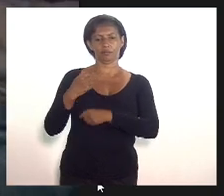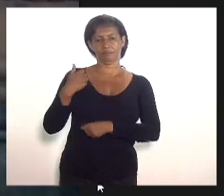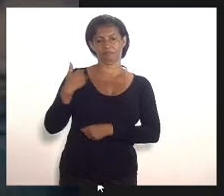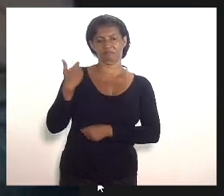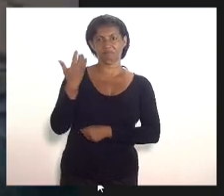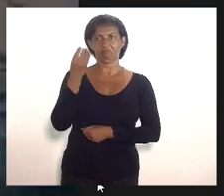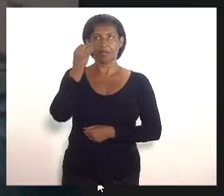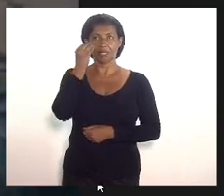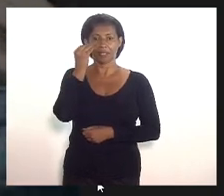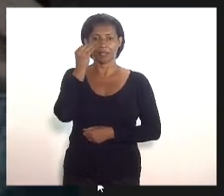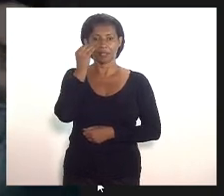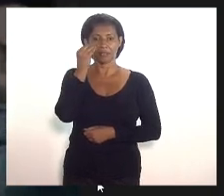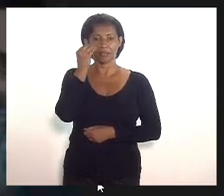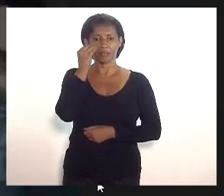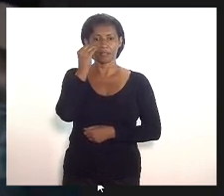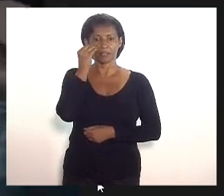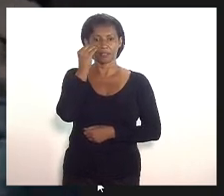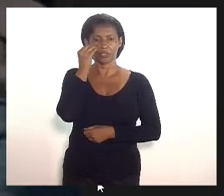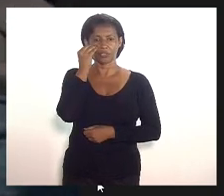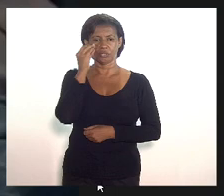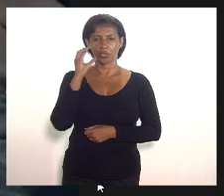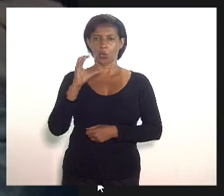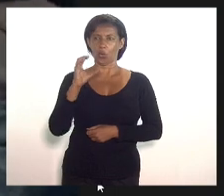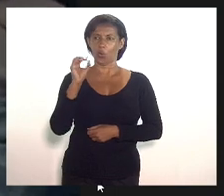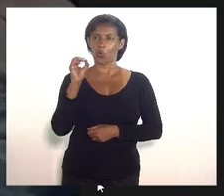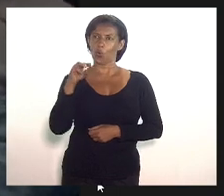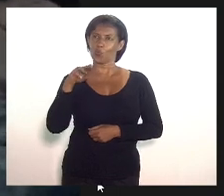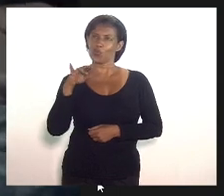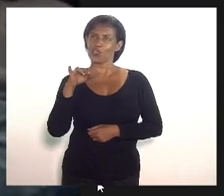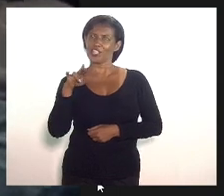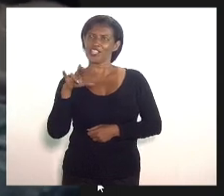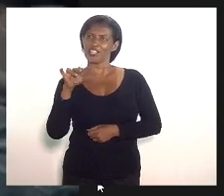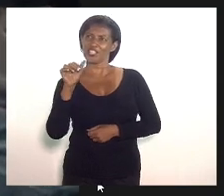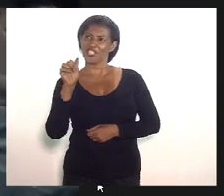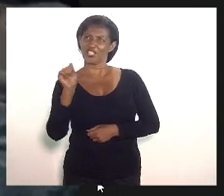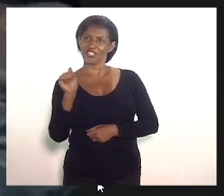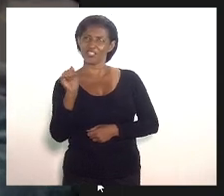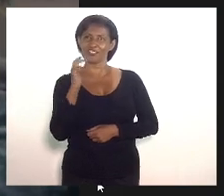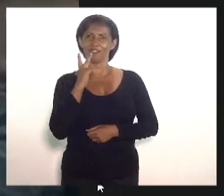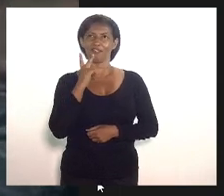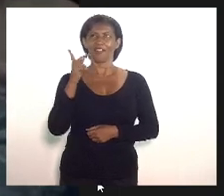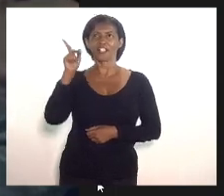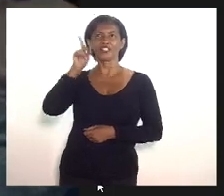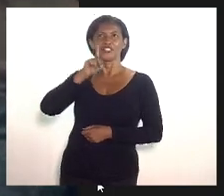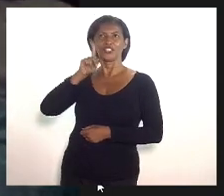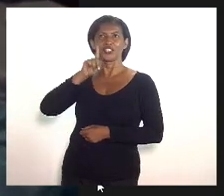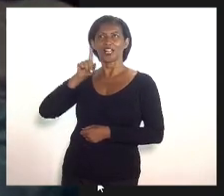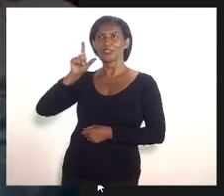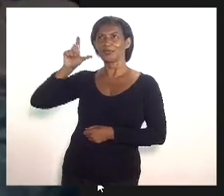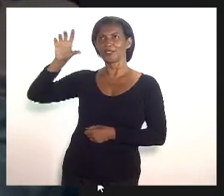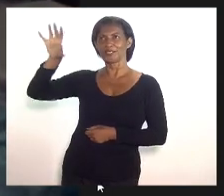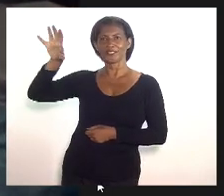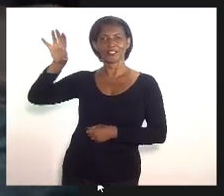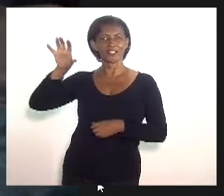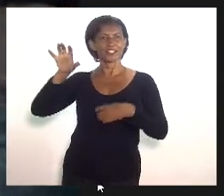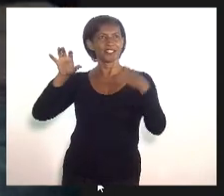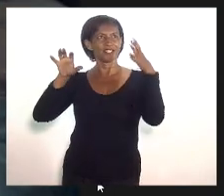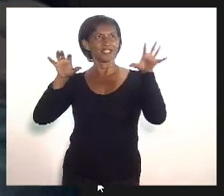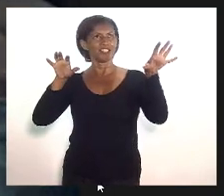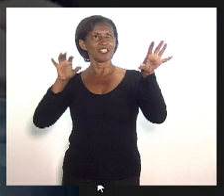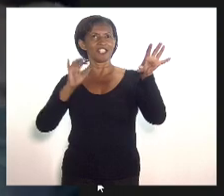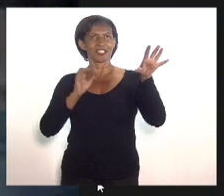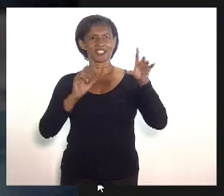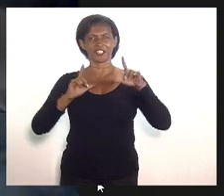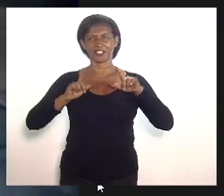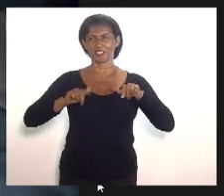assistir comunista utilizar os Estados Unidos e Israel como paradigma